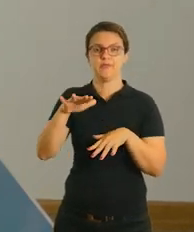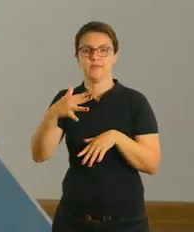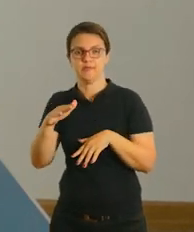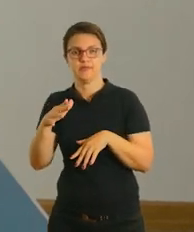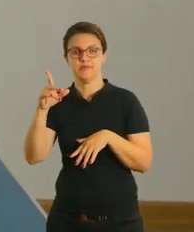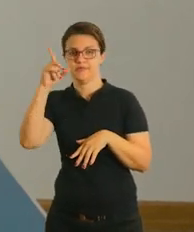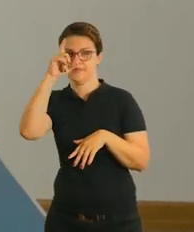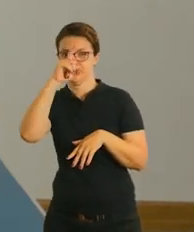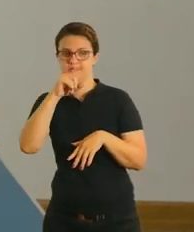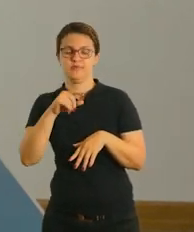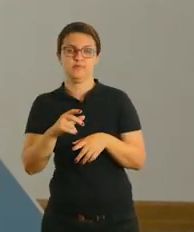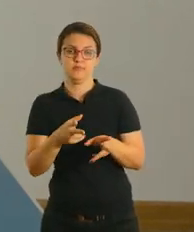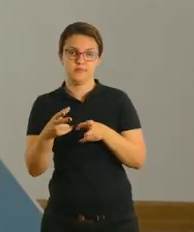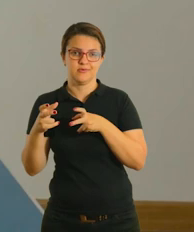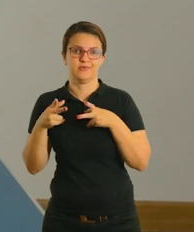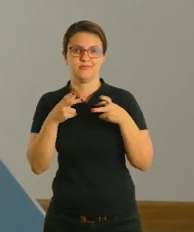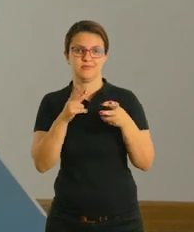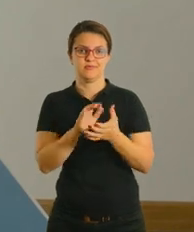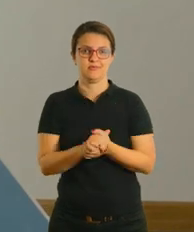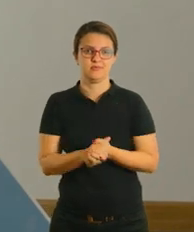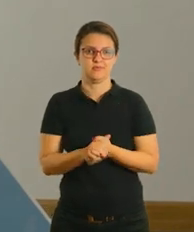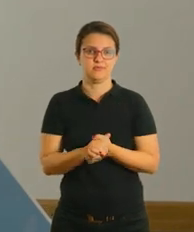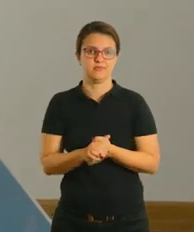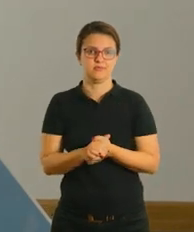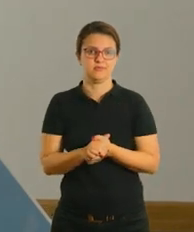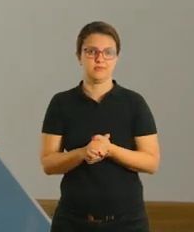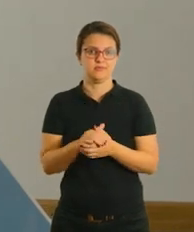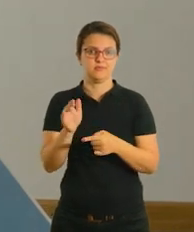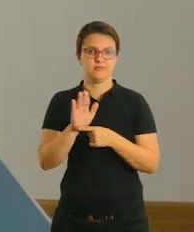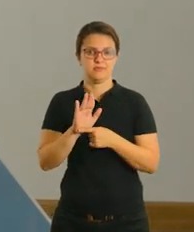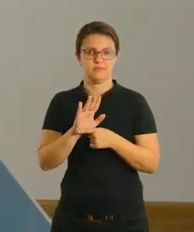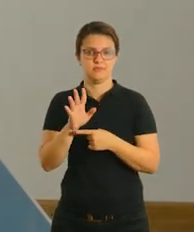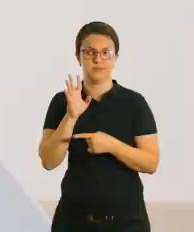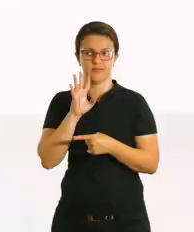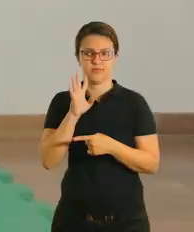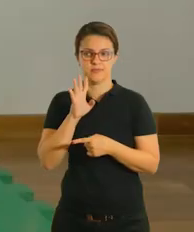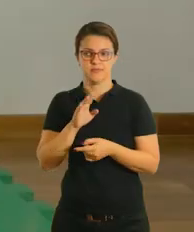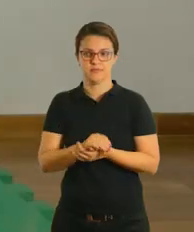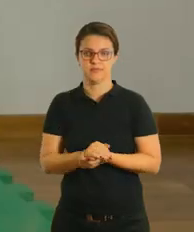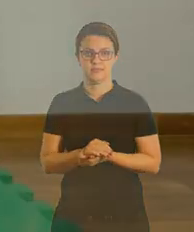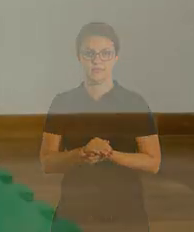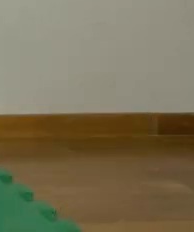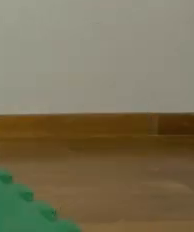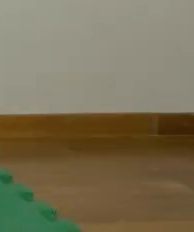possivelmente pode ser que identifique assim, tá bom? Então acompanha aqui no vídeo, bem breve.